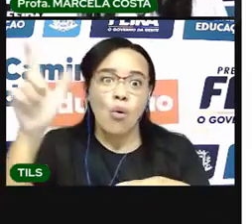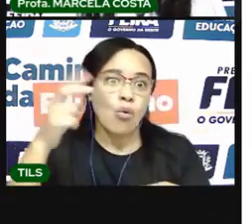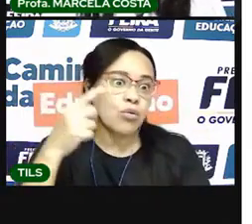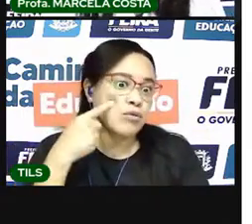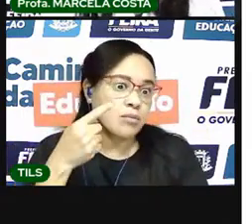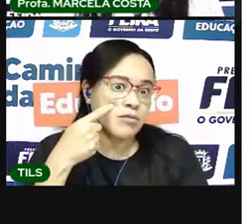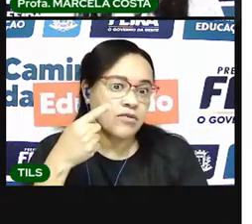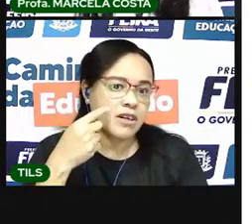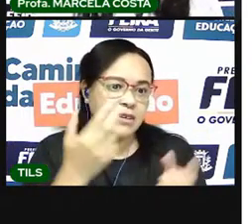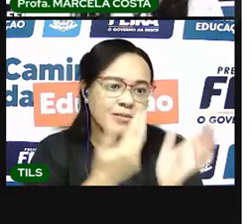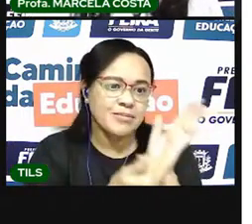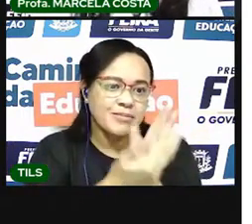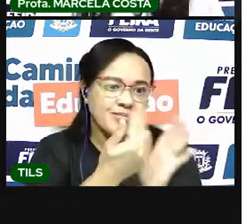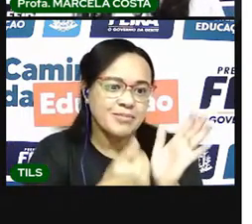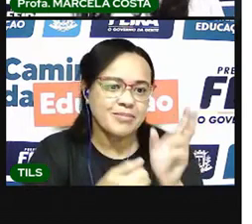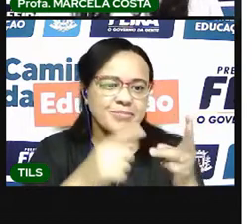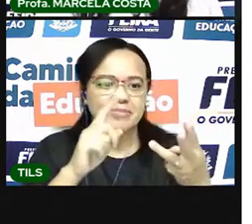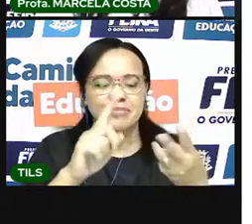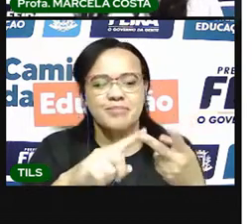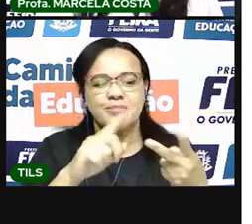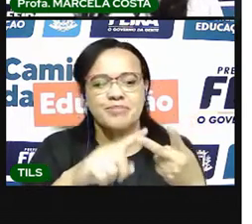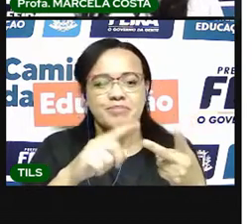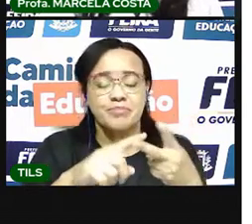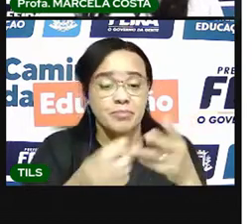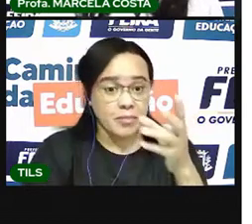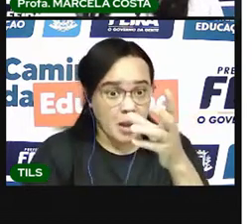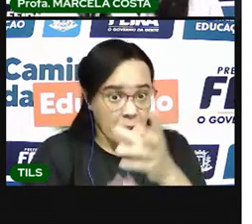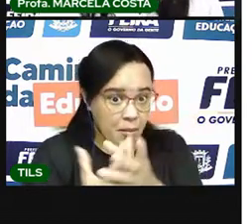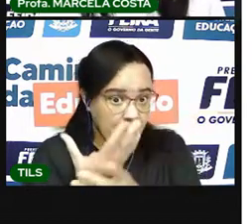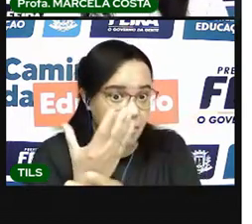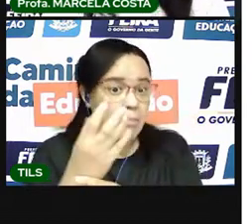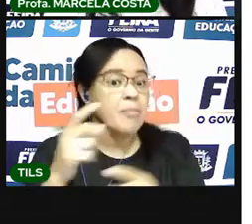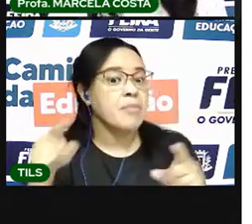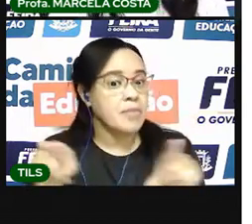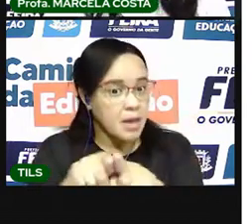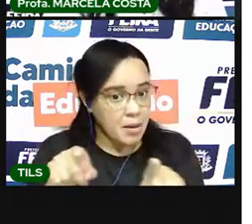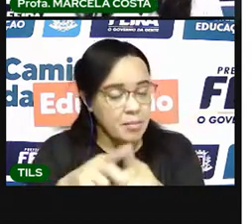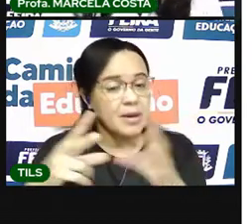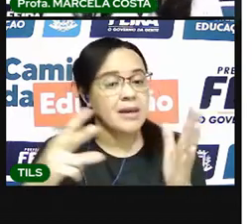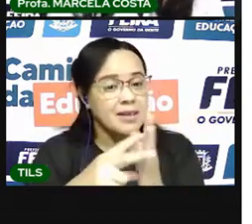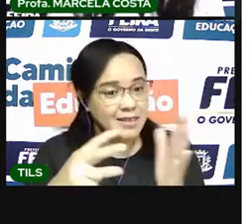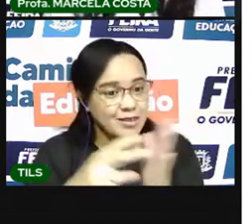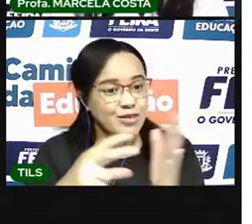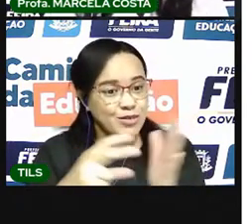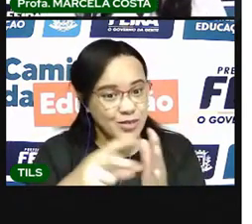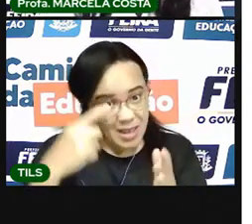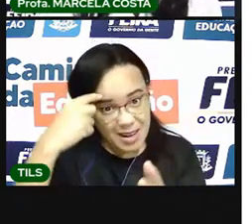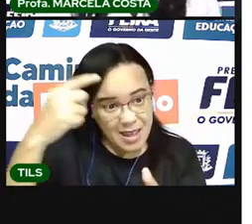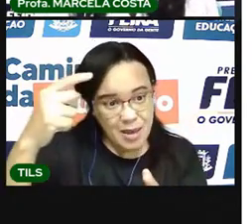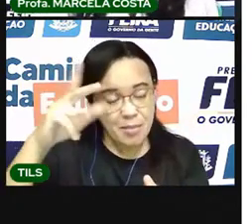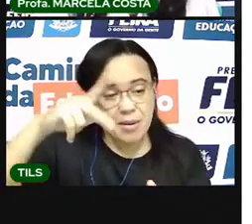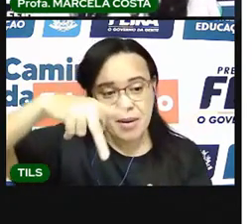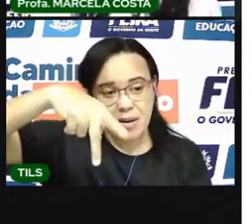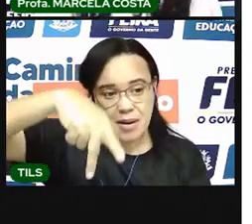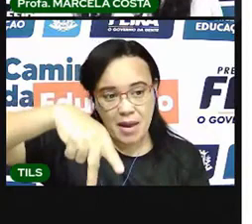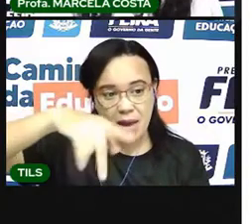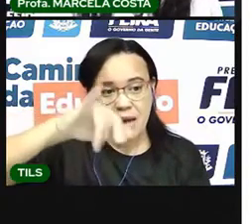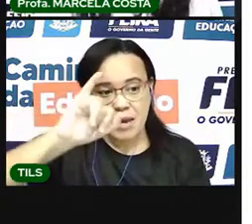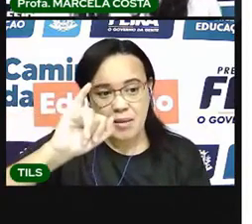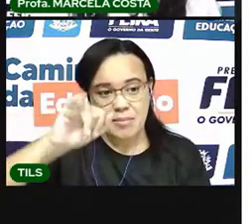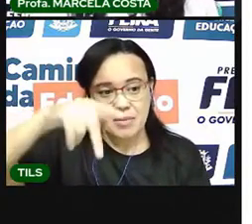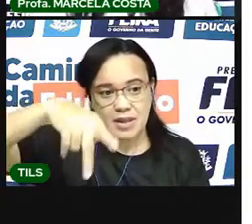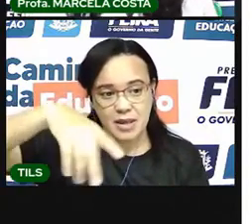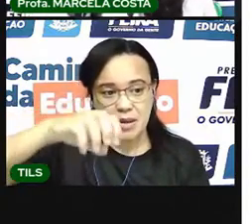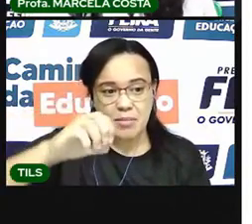origem indígena. Ó. Pipoca, aquela pipoca que a gente gosta, né? Gosta de